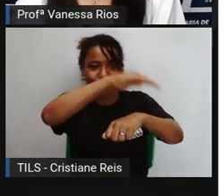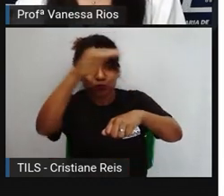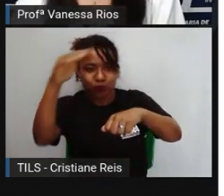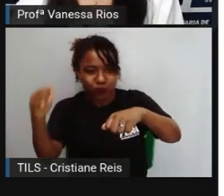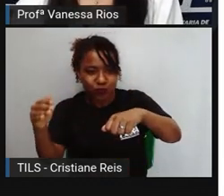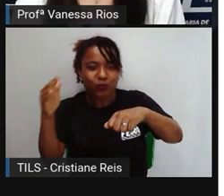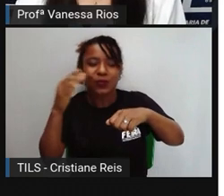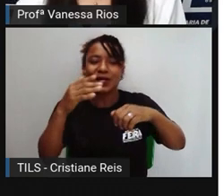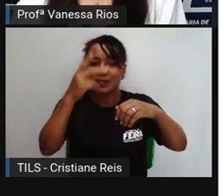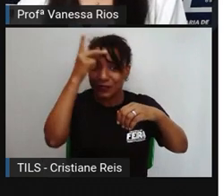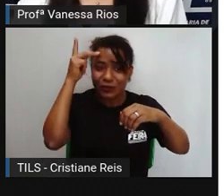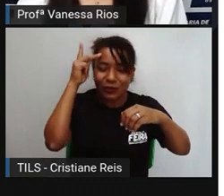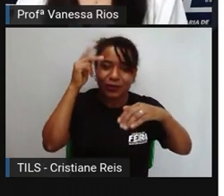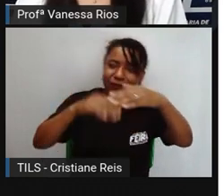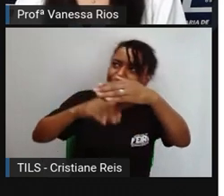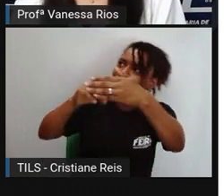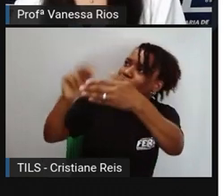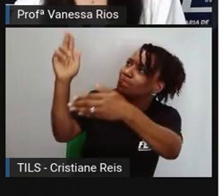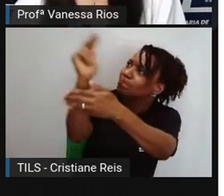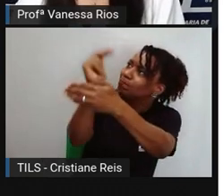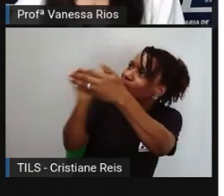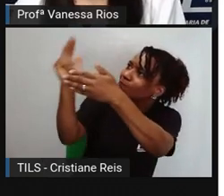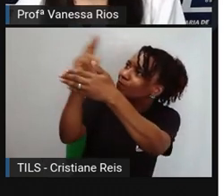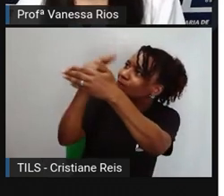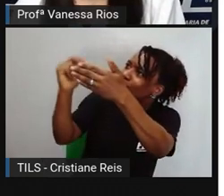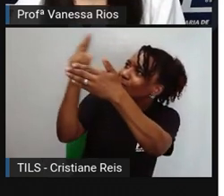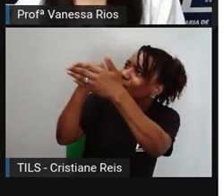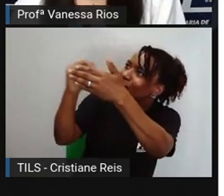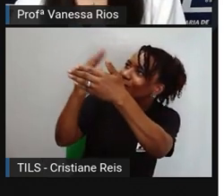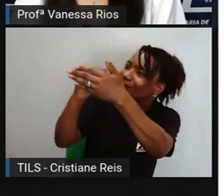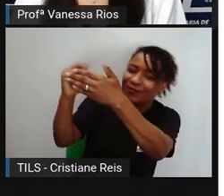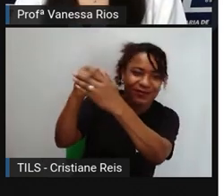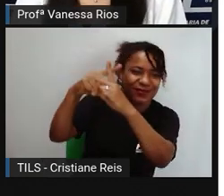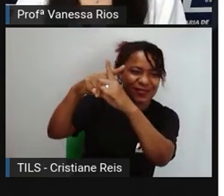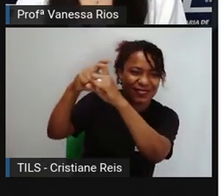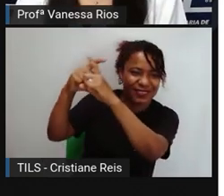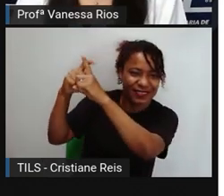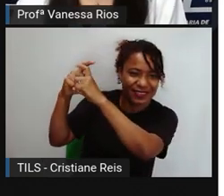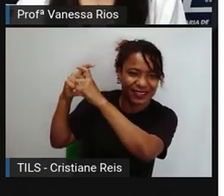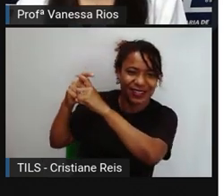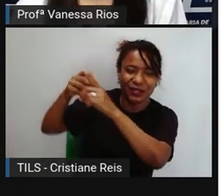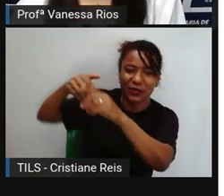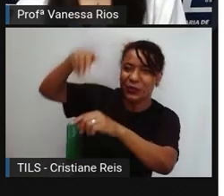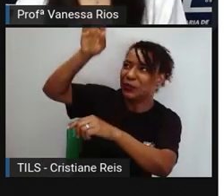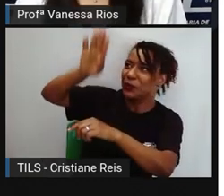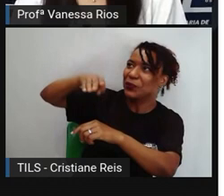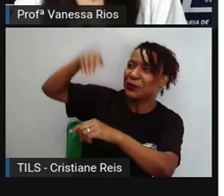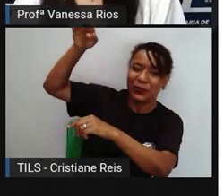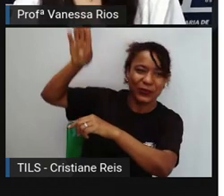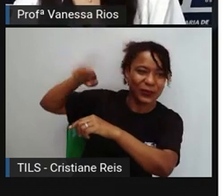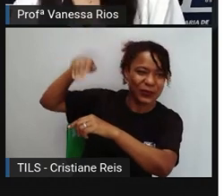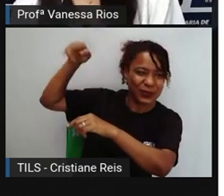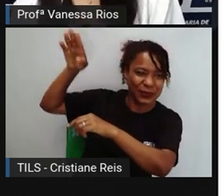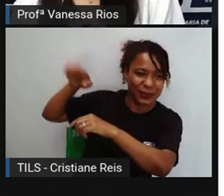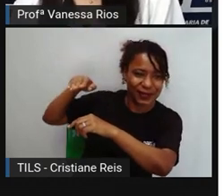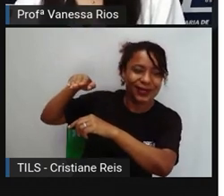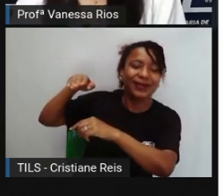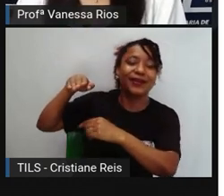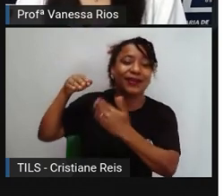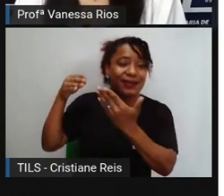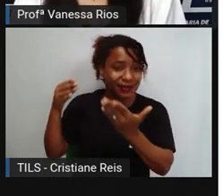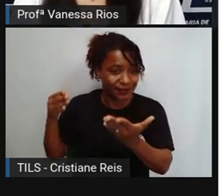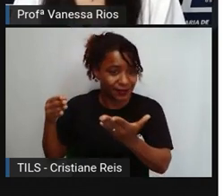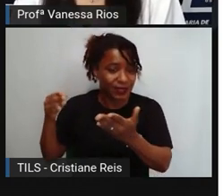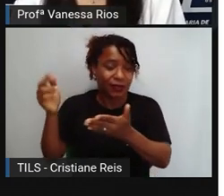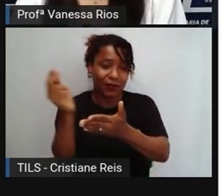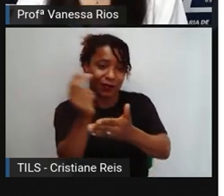comunicar. Embora aí esses desenhos, conhecidos aí como pinturas rupestres, não sejam considerados ainda a